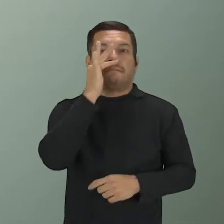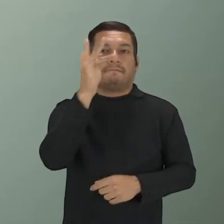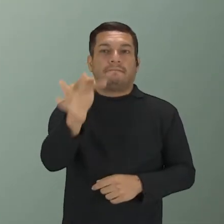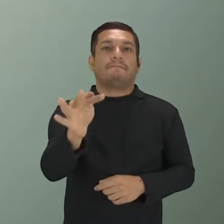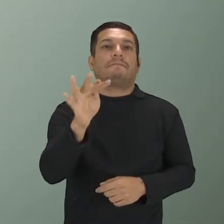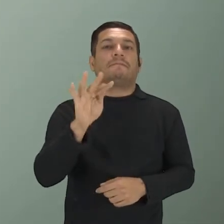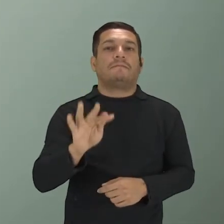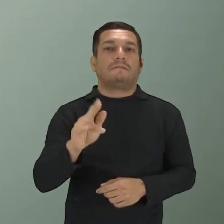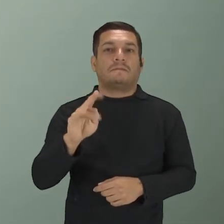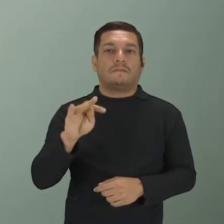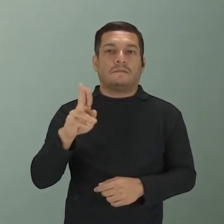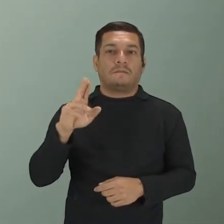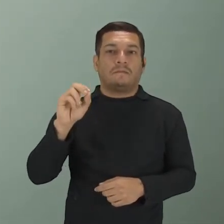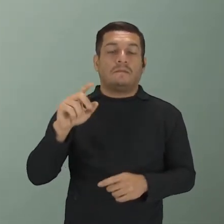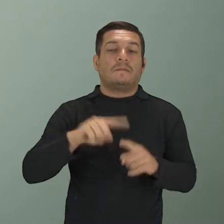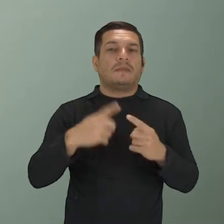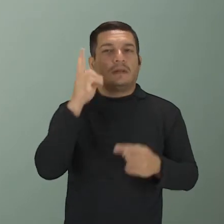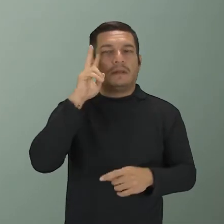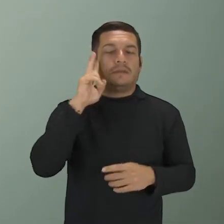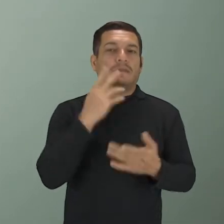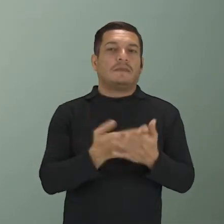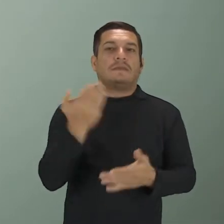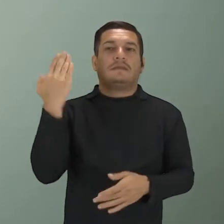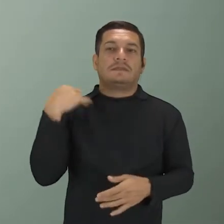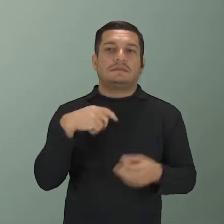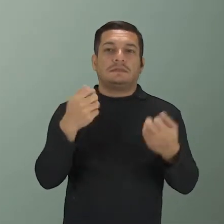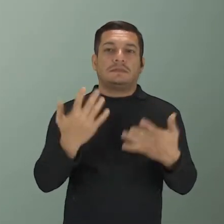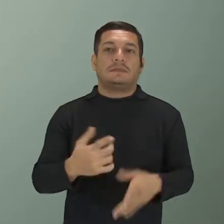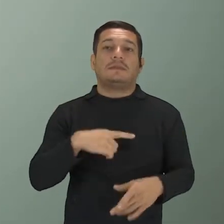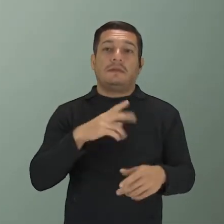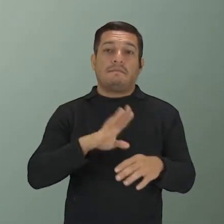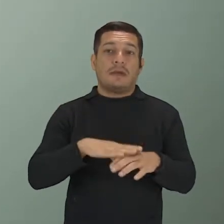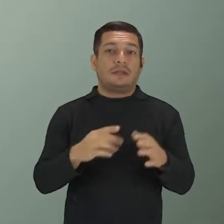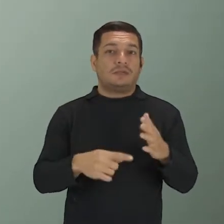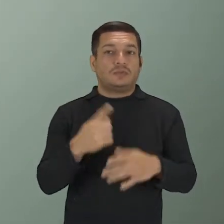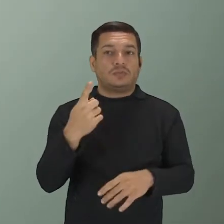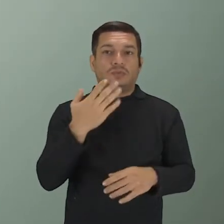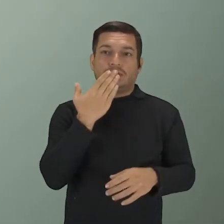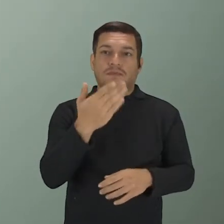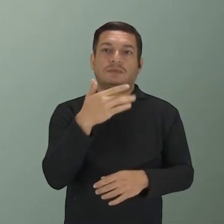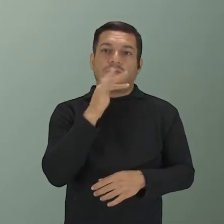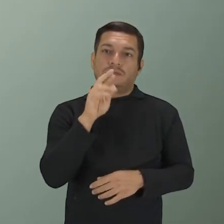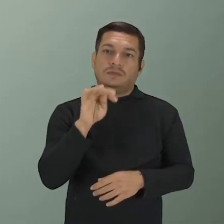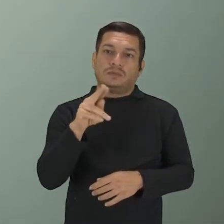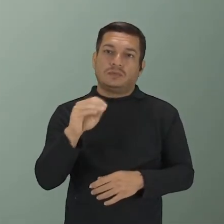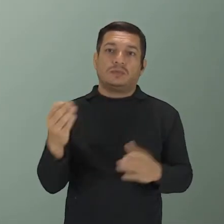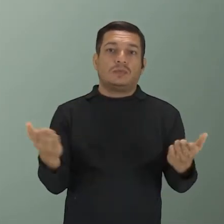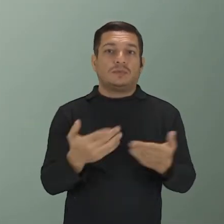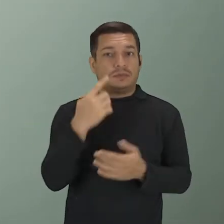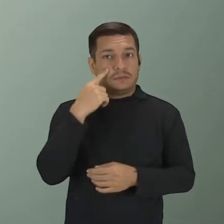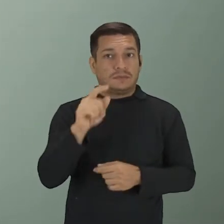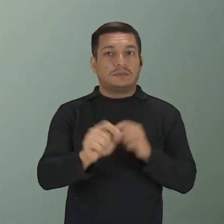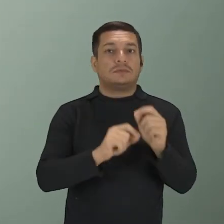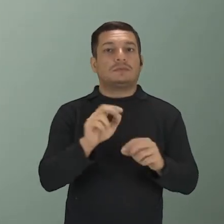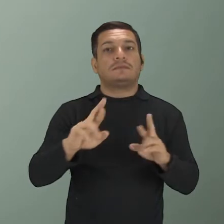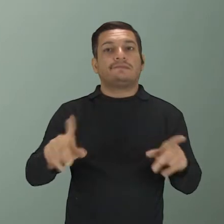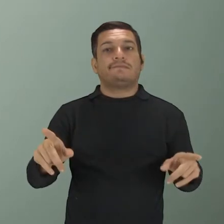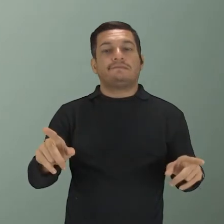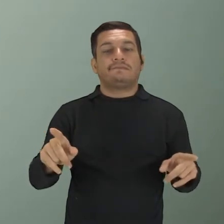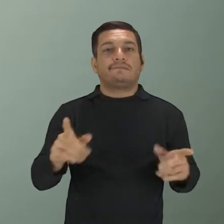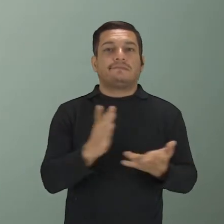tá? Mas lembra que eu falei na aula passada que tem mais de um tipo de futuro? Hoje nós vamos ver, claro, um tipo diferente.